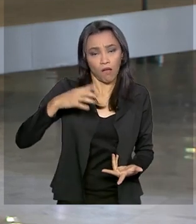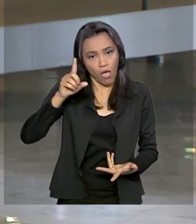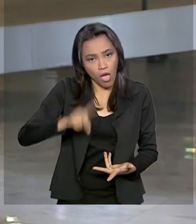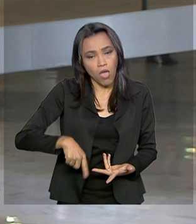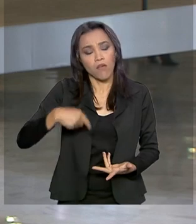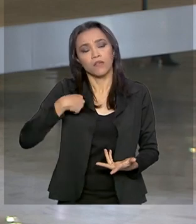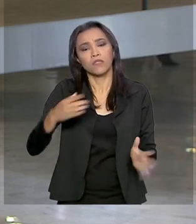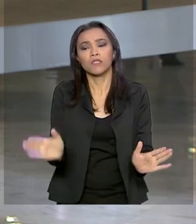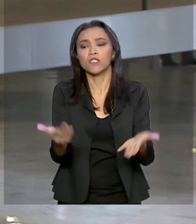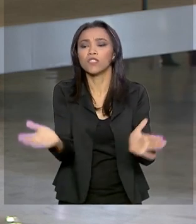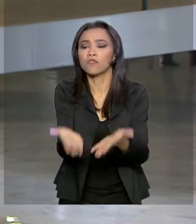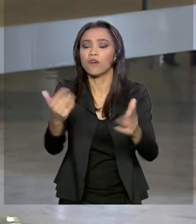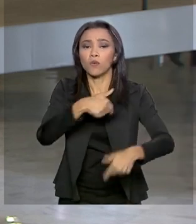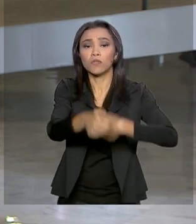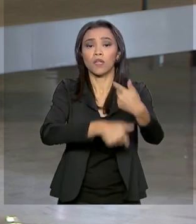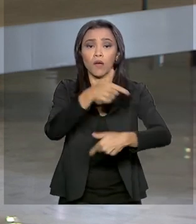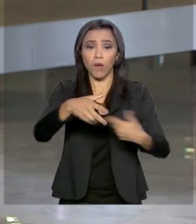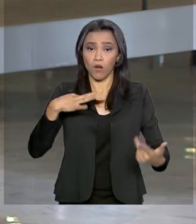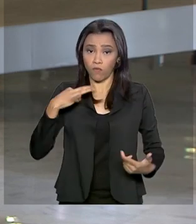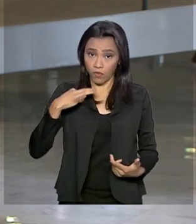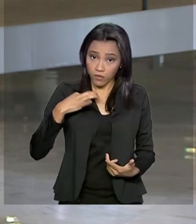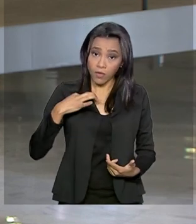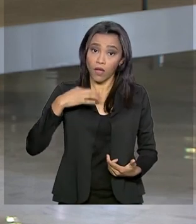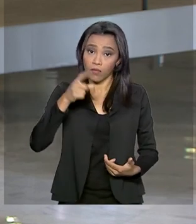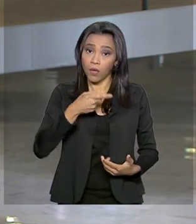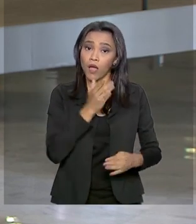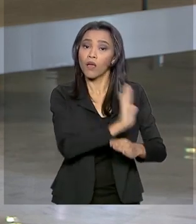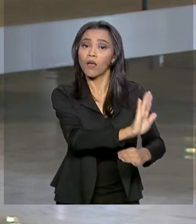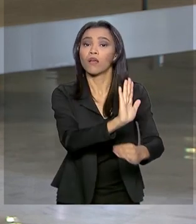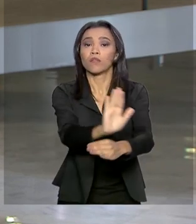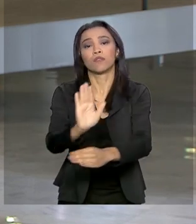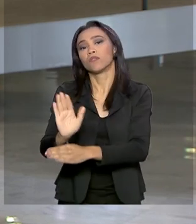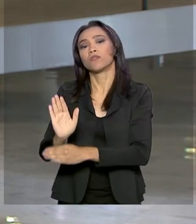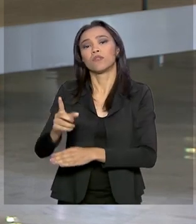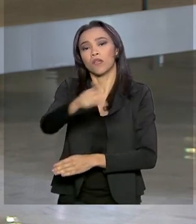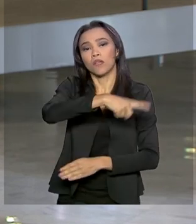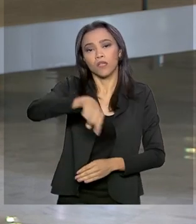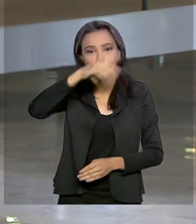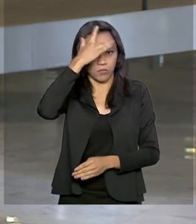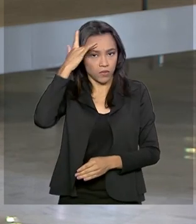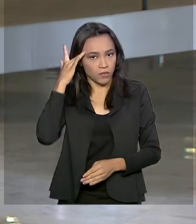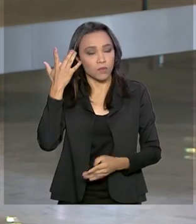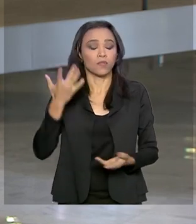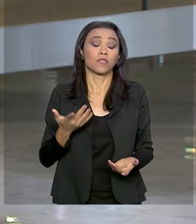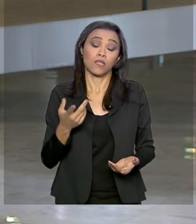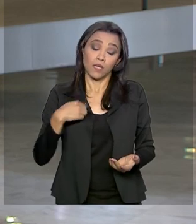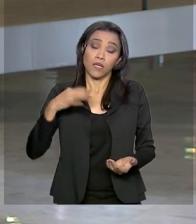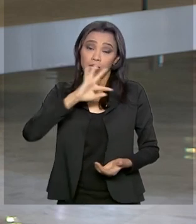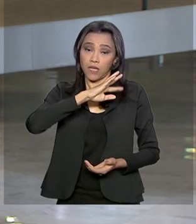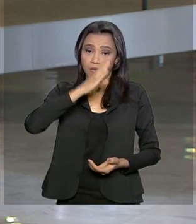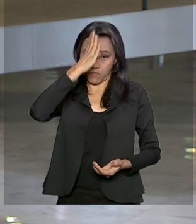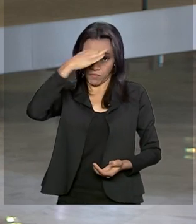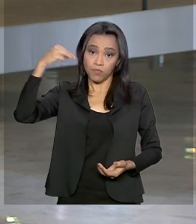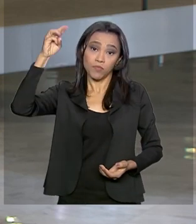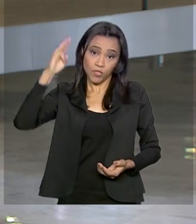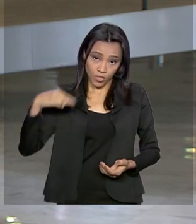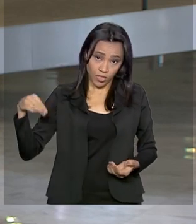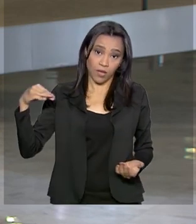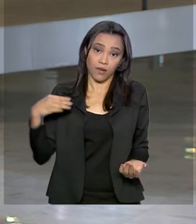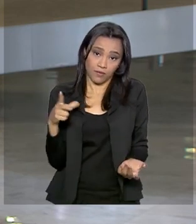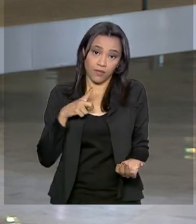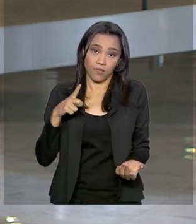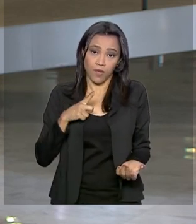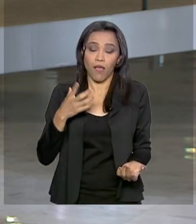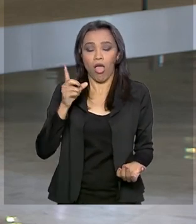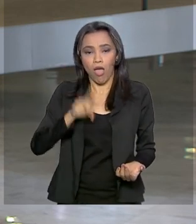incentivo ao trabalho voluntário para ações voltadas à população vulnerável. E a primeira-dama, Michele Bolsonaro, ela